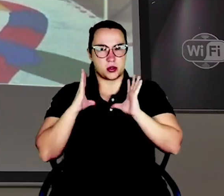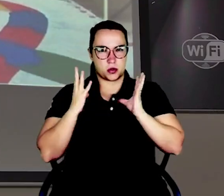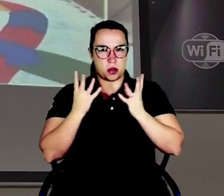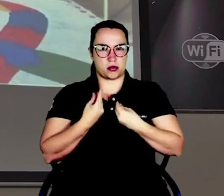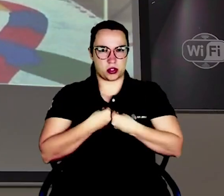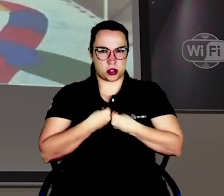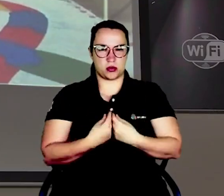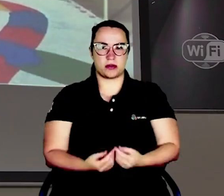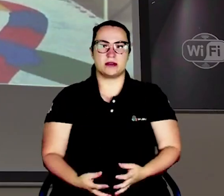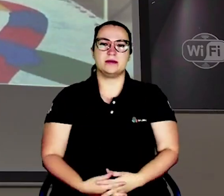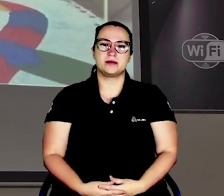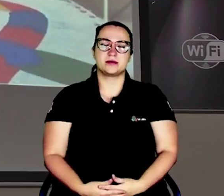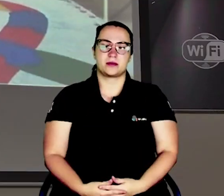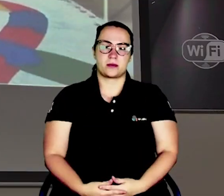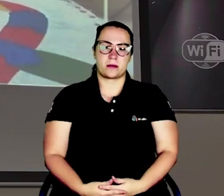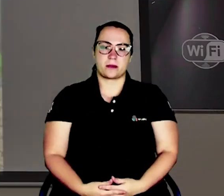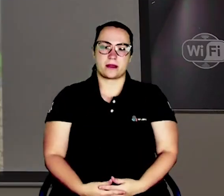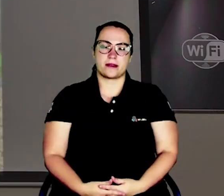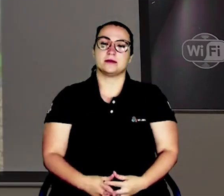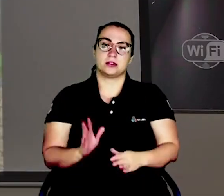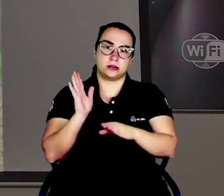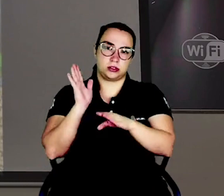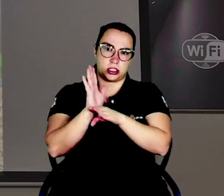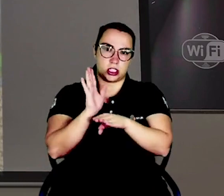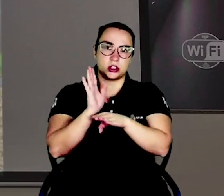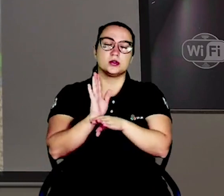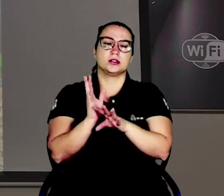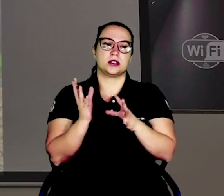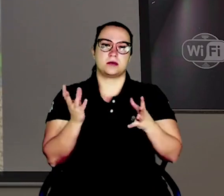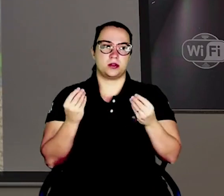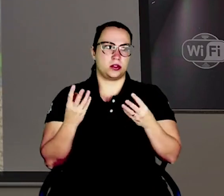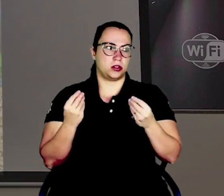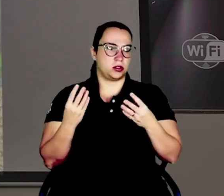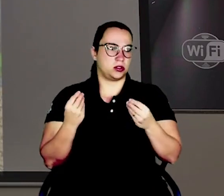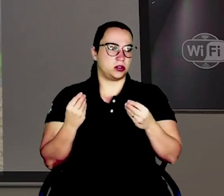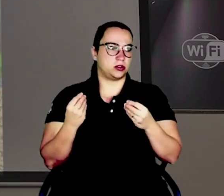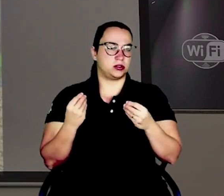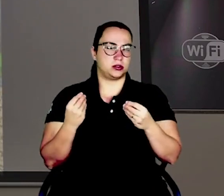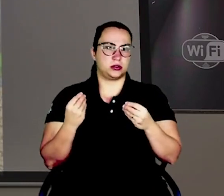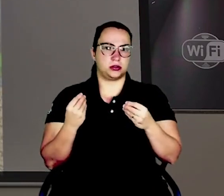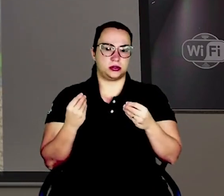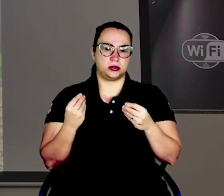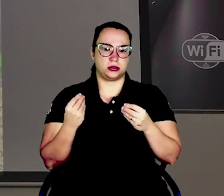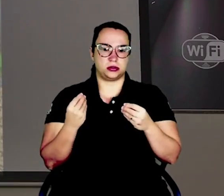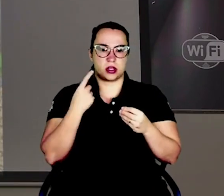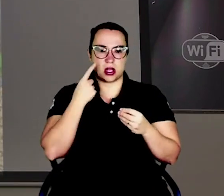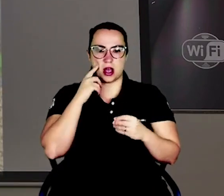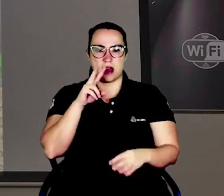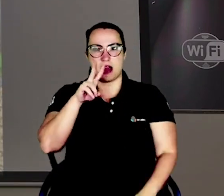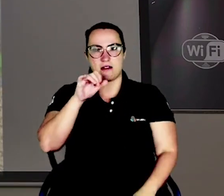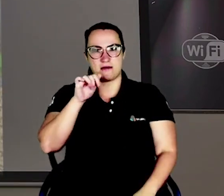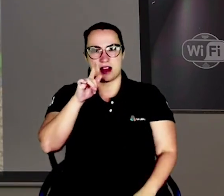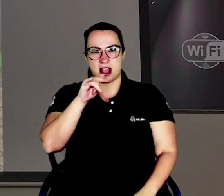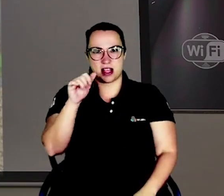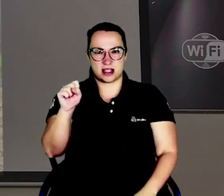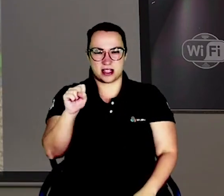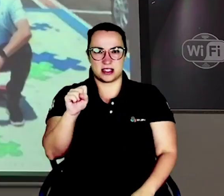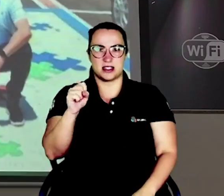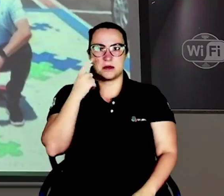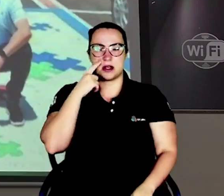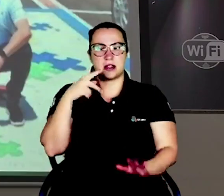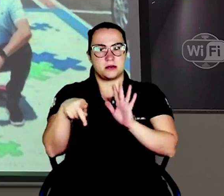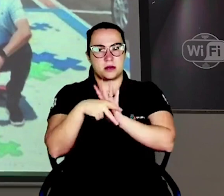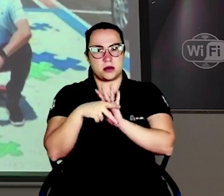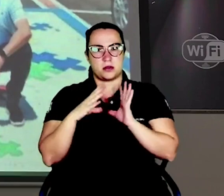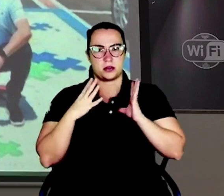o que ajudaria muito, inclusive, a essa vaga, para que ela seja exclusiva, assim